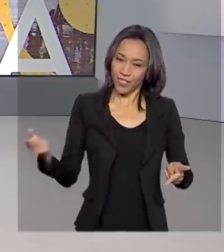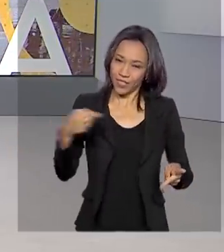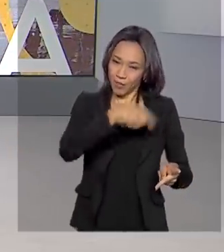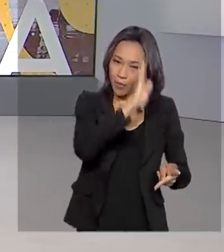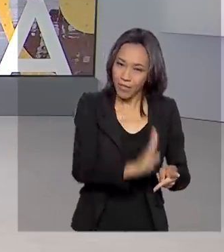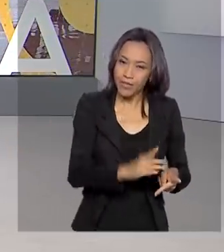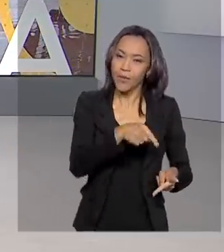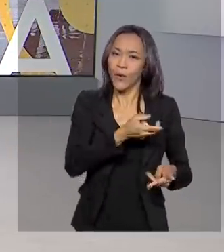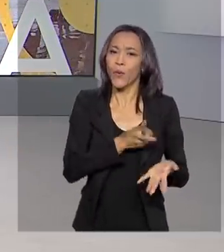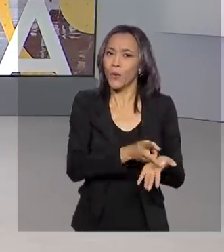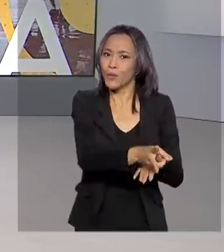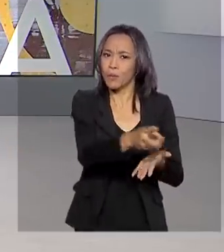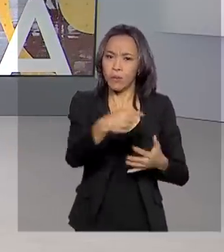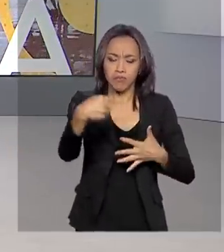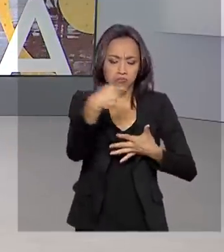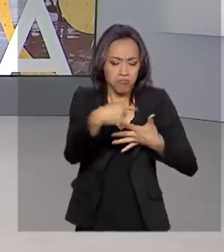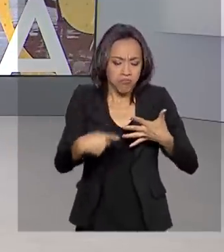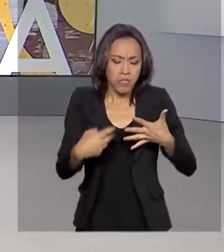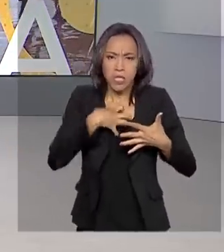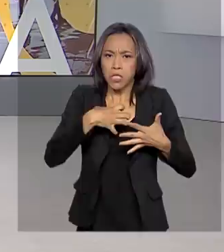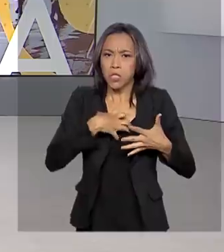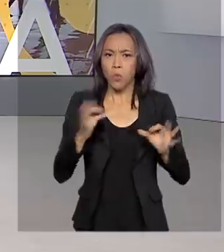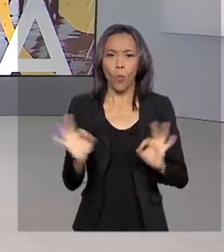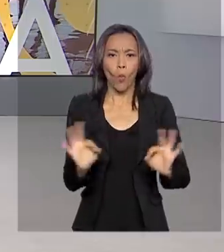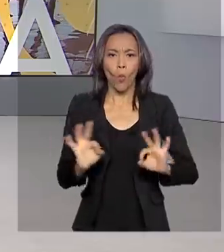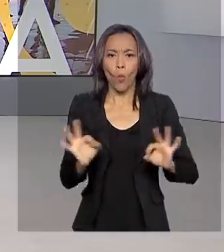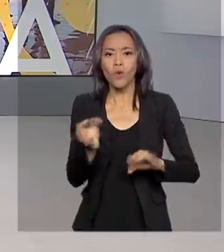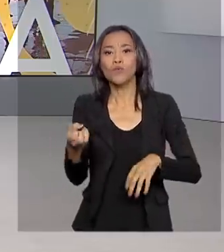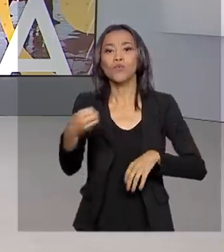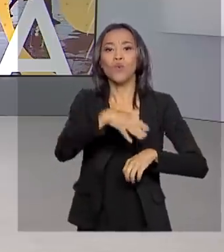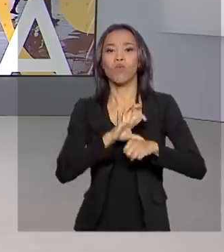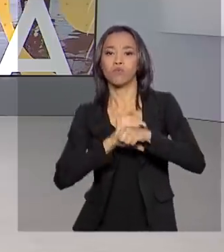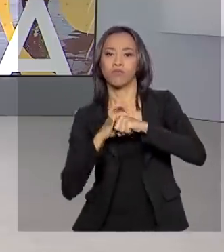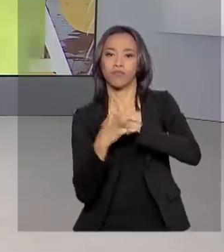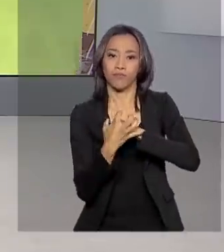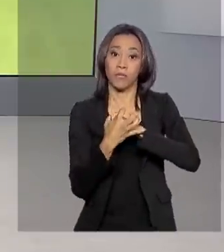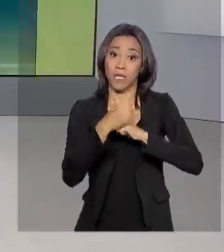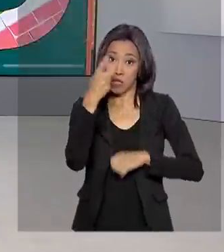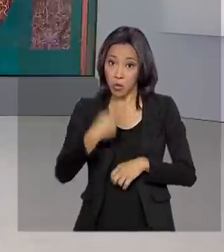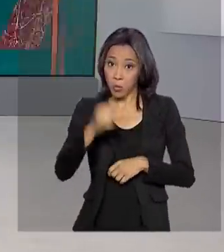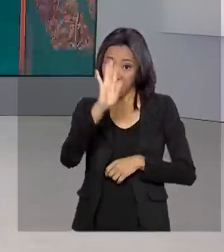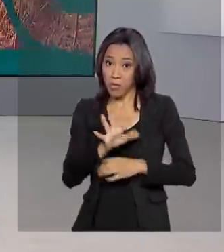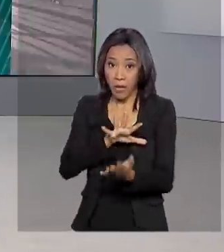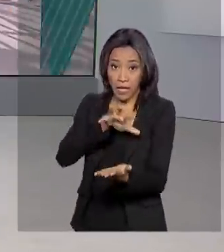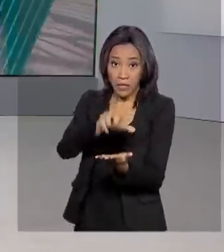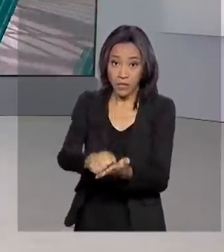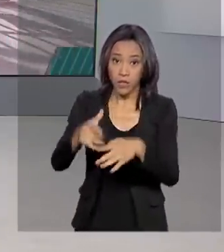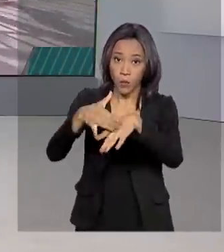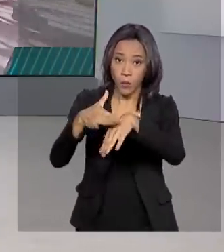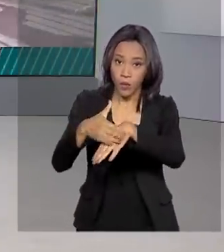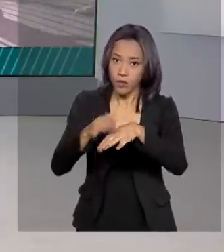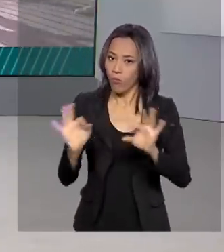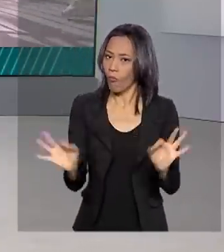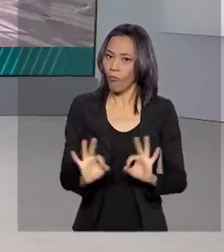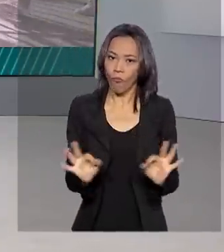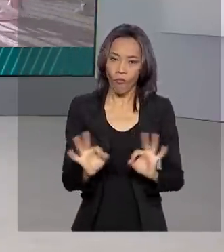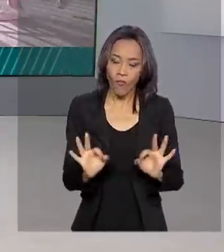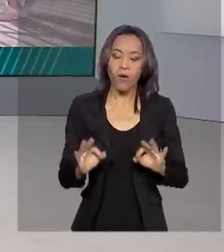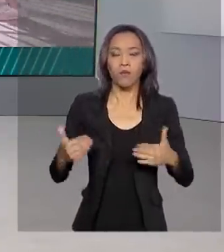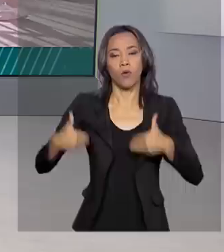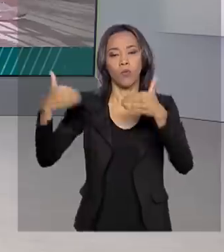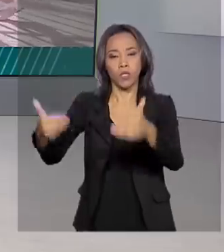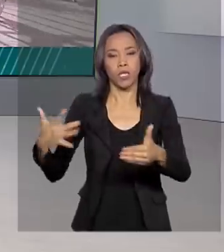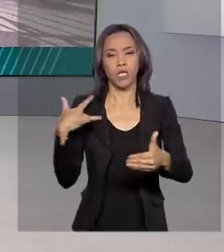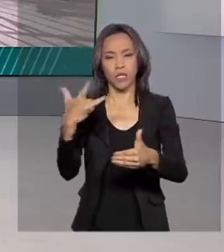continuam sem sintomas do novo coronavírus. O Brasil não registra casos da doença. O Ministério da Saúde